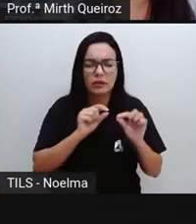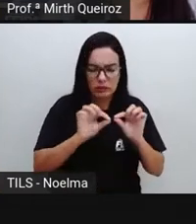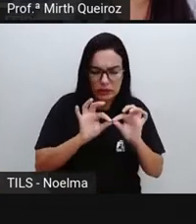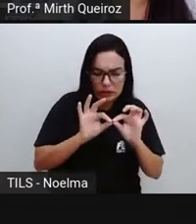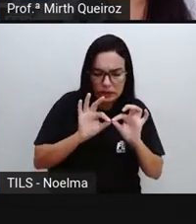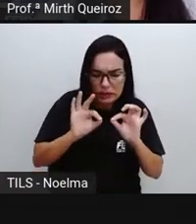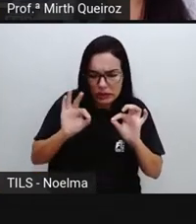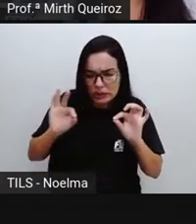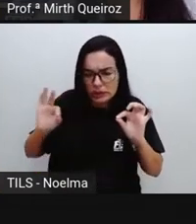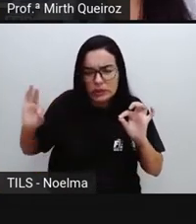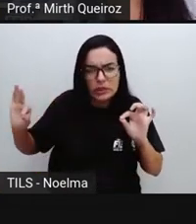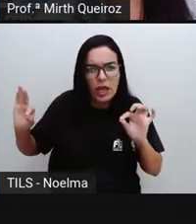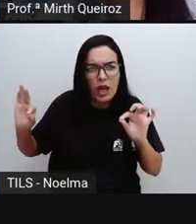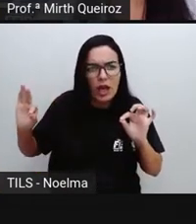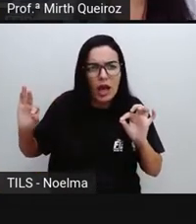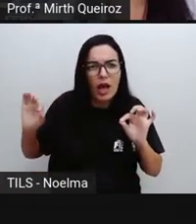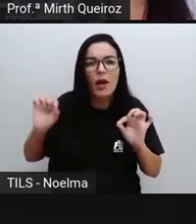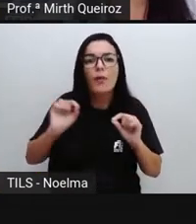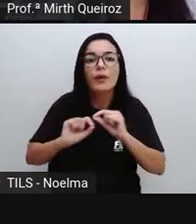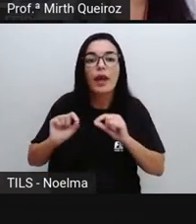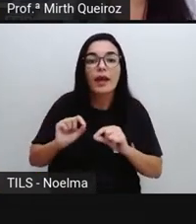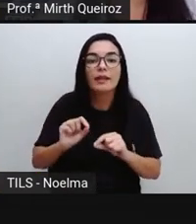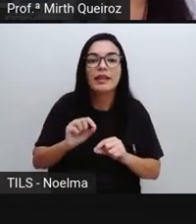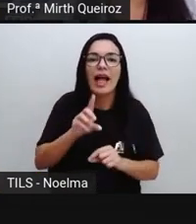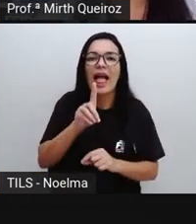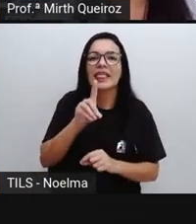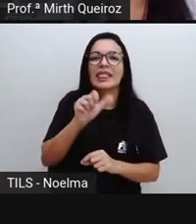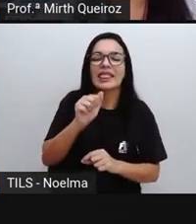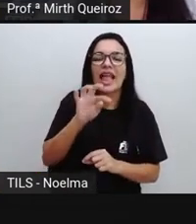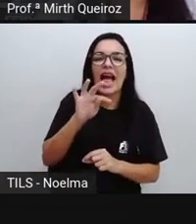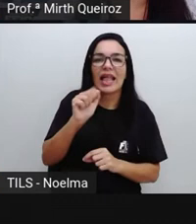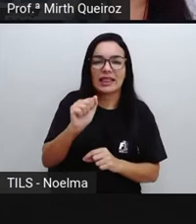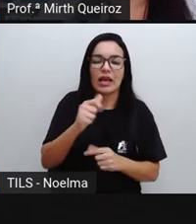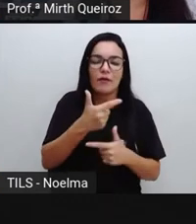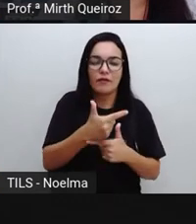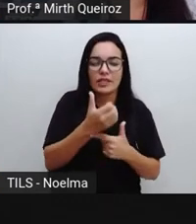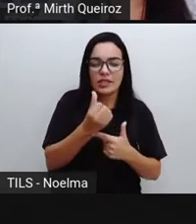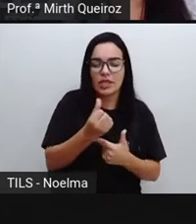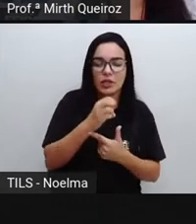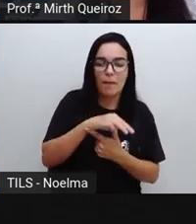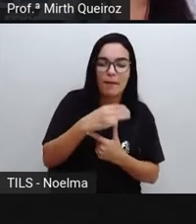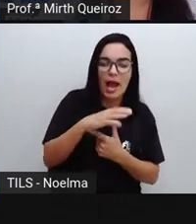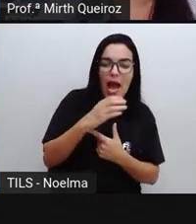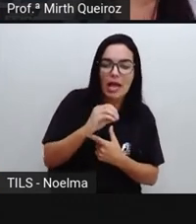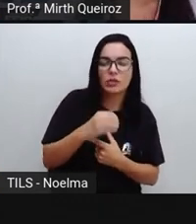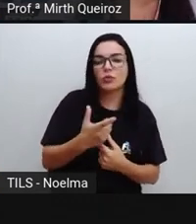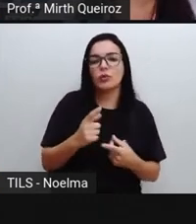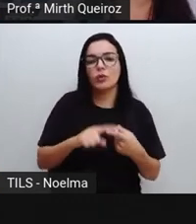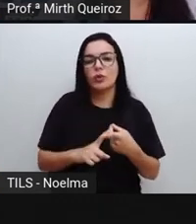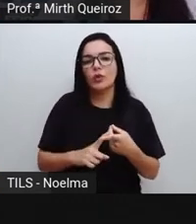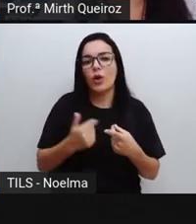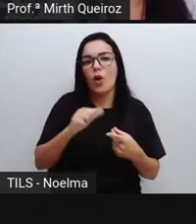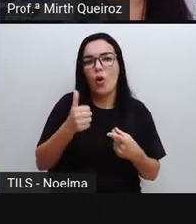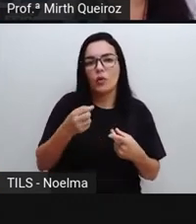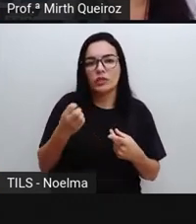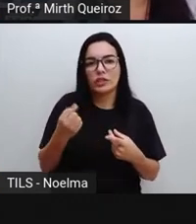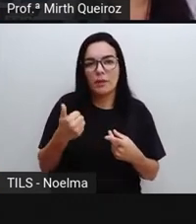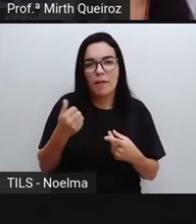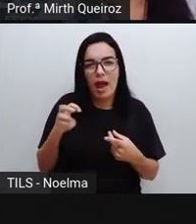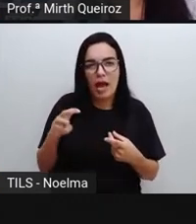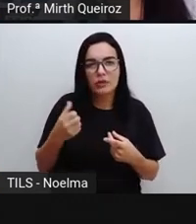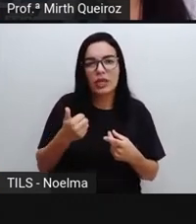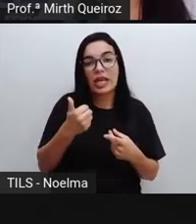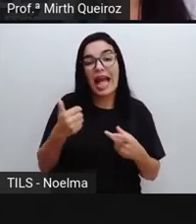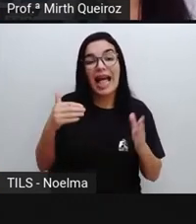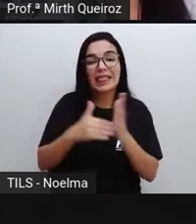horizontal aí? São as datas, né? 26 de fevereiro, 29 de fevereiro, 4 de março, 11 de março, 13 de março,